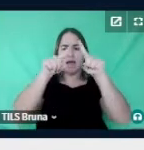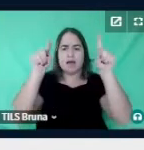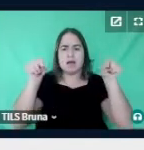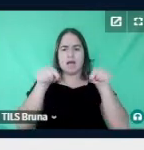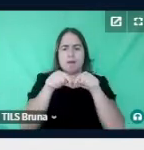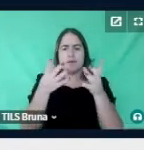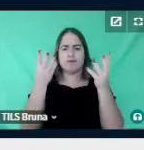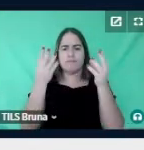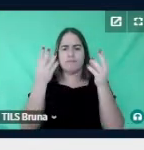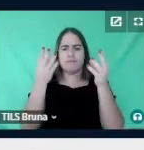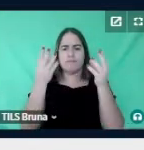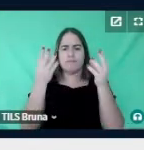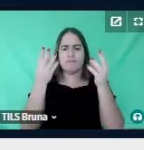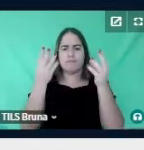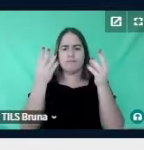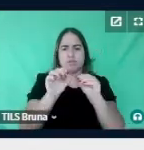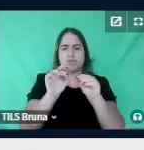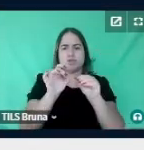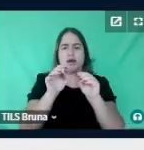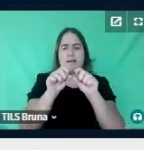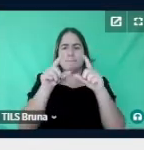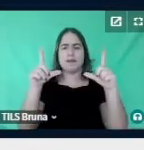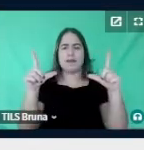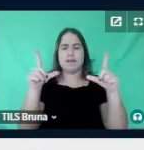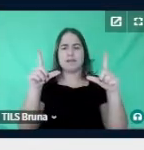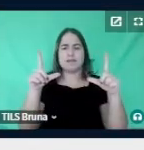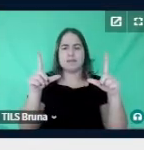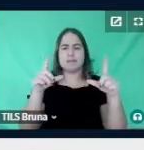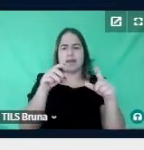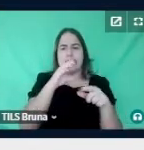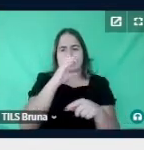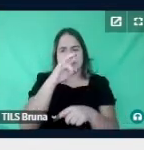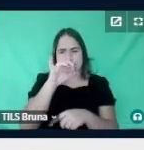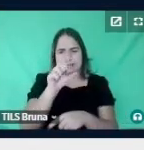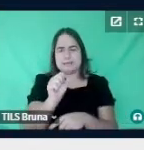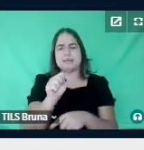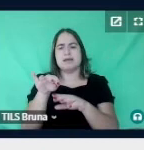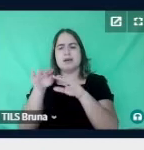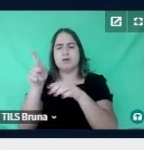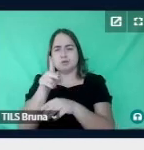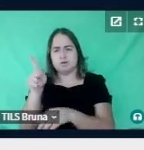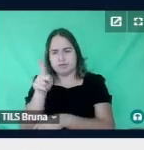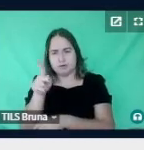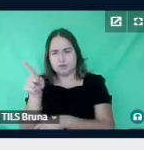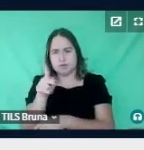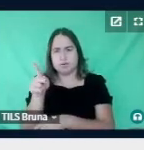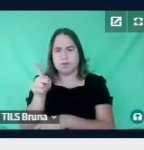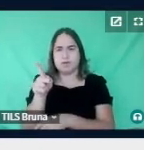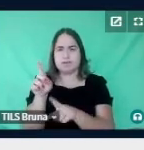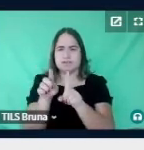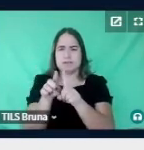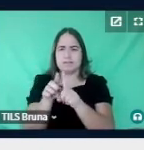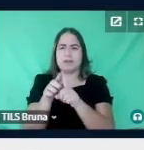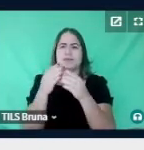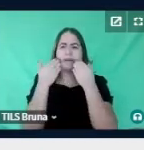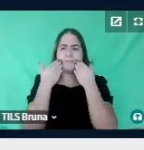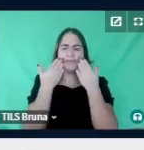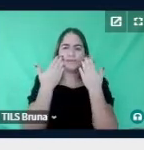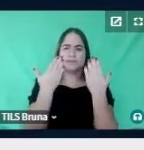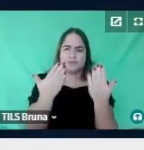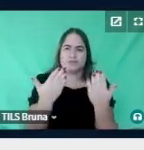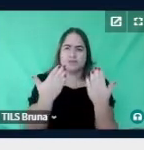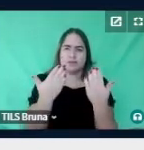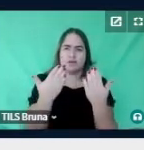né, ou só fiquem com as câmeras abertas, a Cristiane, a banca, eu acho que durante toda a apresentação,